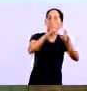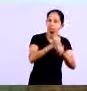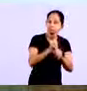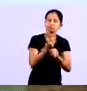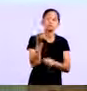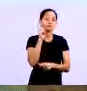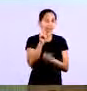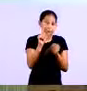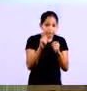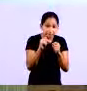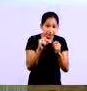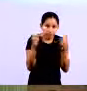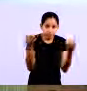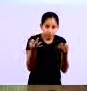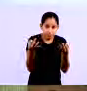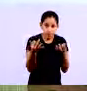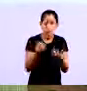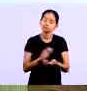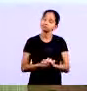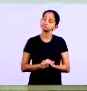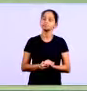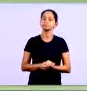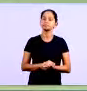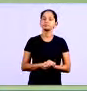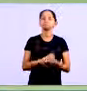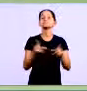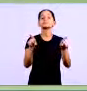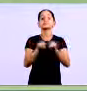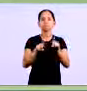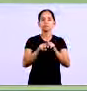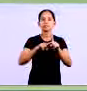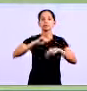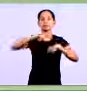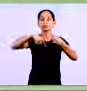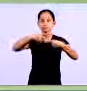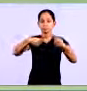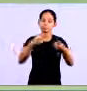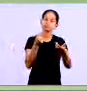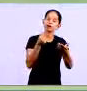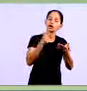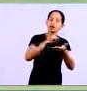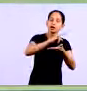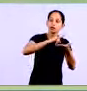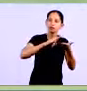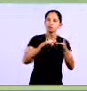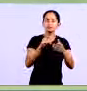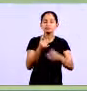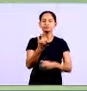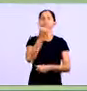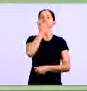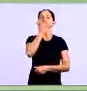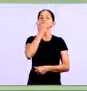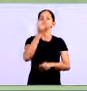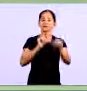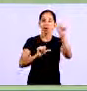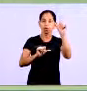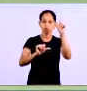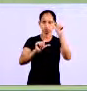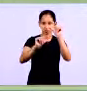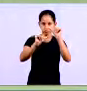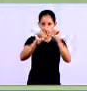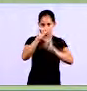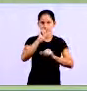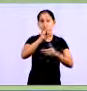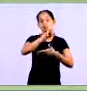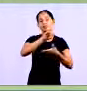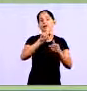valor vai dar para pagar. O controle de contas a receber, vou invertir aqui, desculpa, eu inverti. O controle de